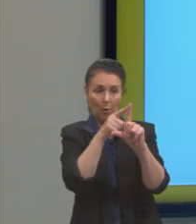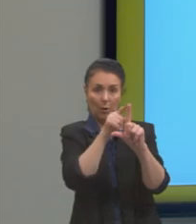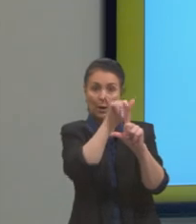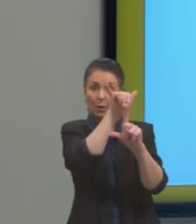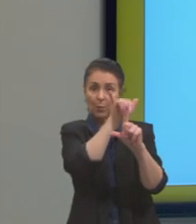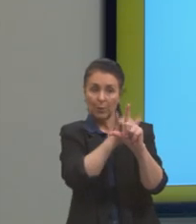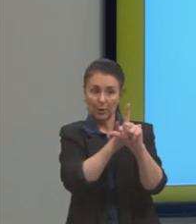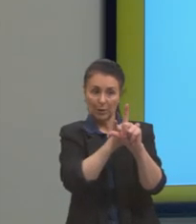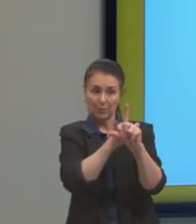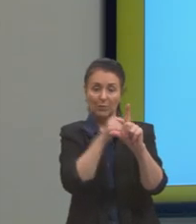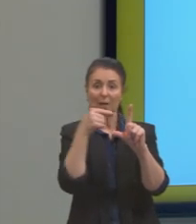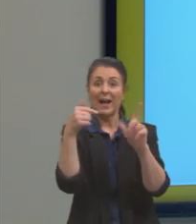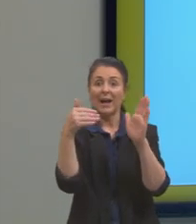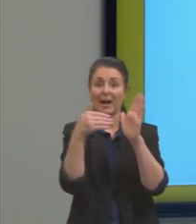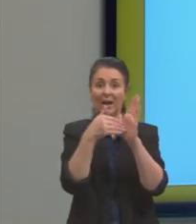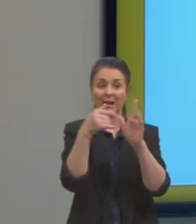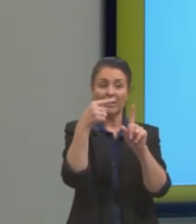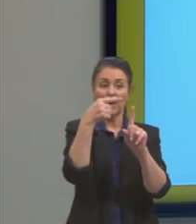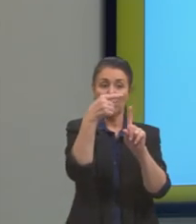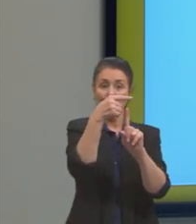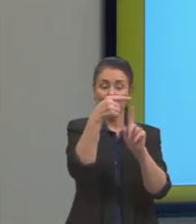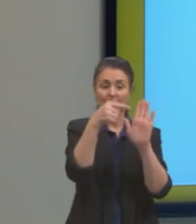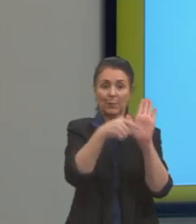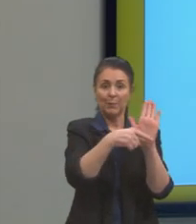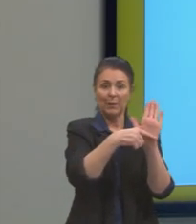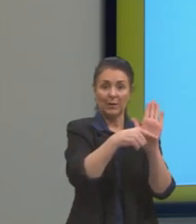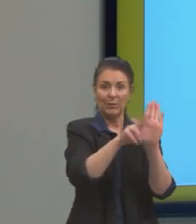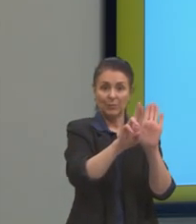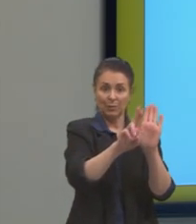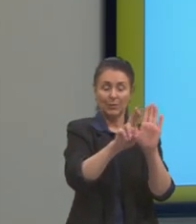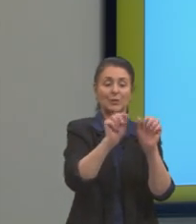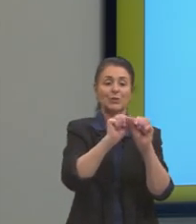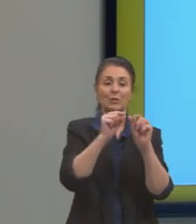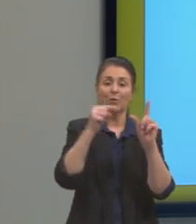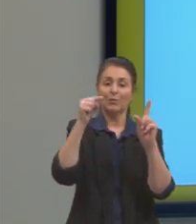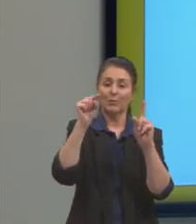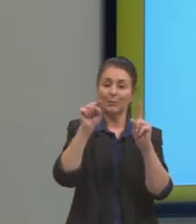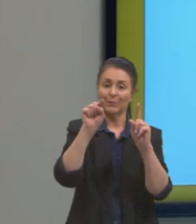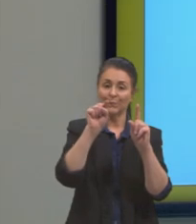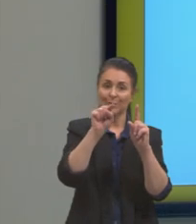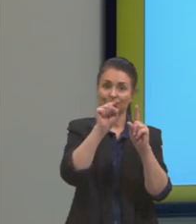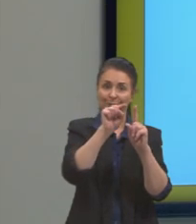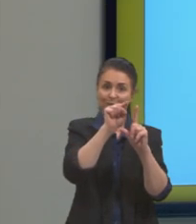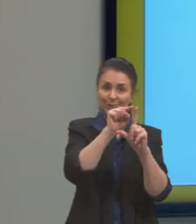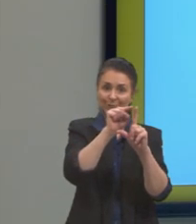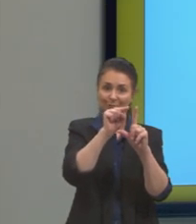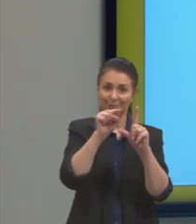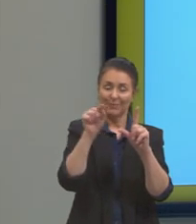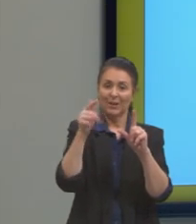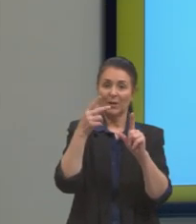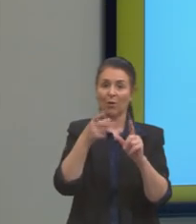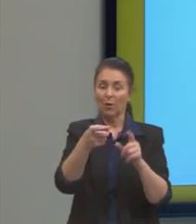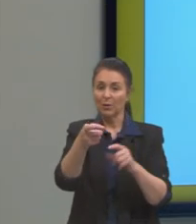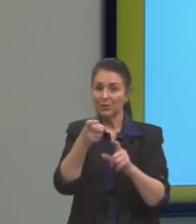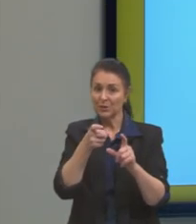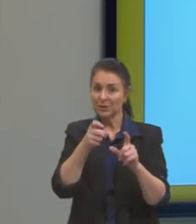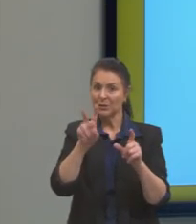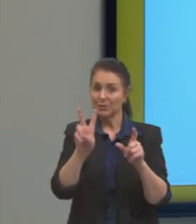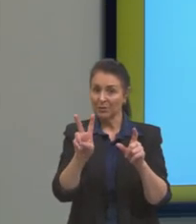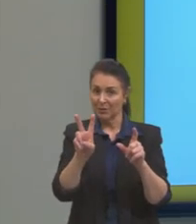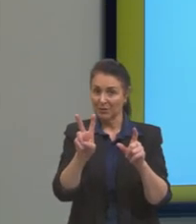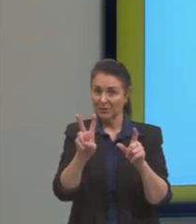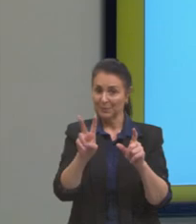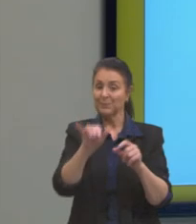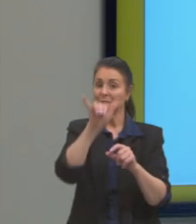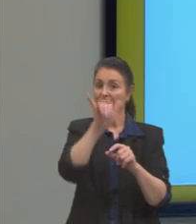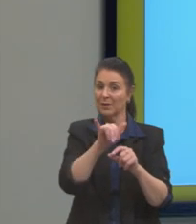vou em menos 2. Então, traço outra linha tracejada. Vejam que, para a referência quando X é 2 e Y é menos